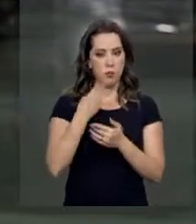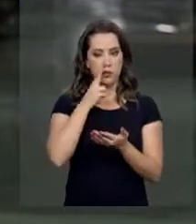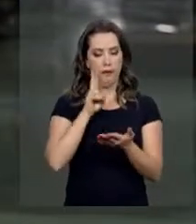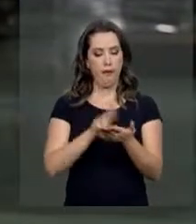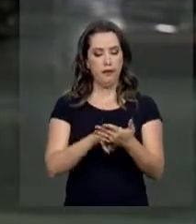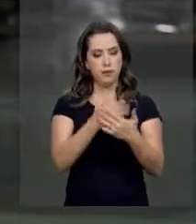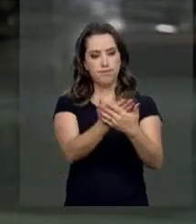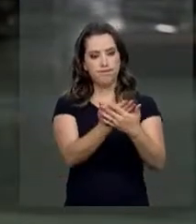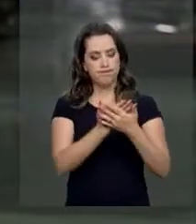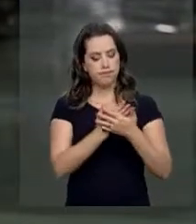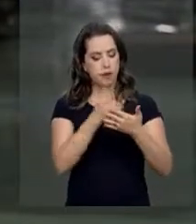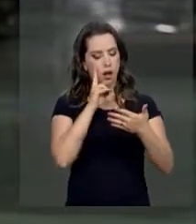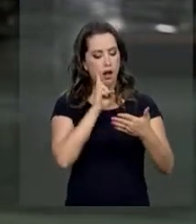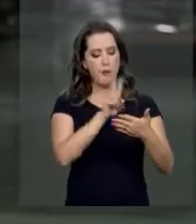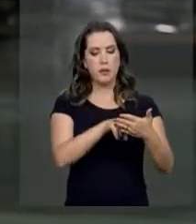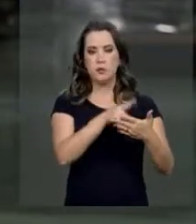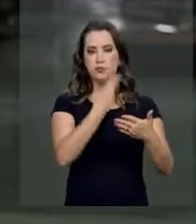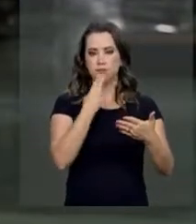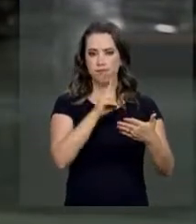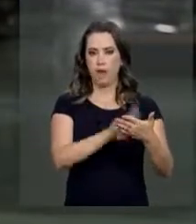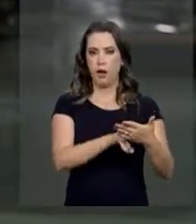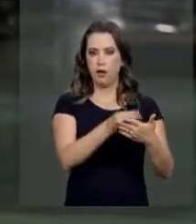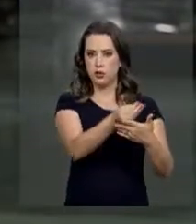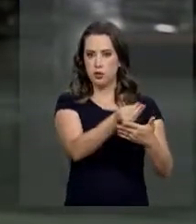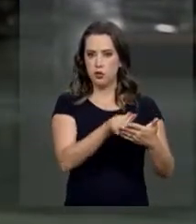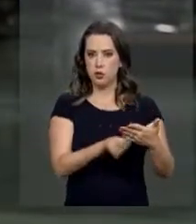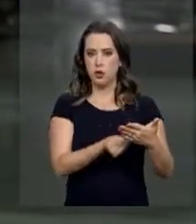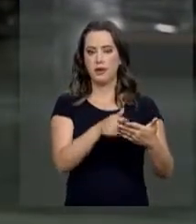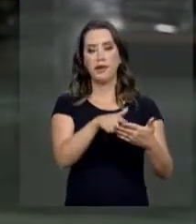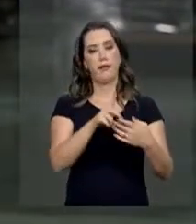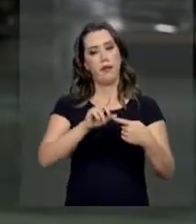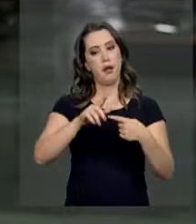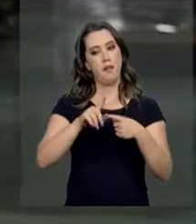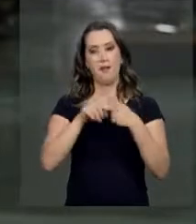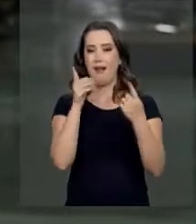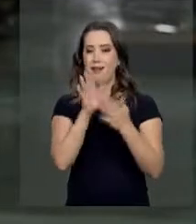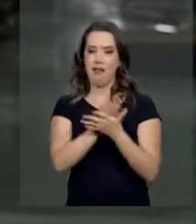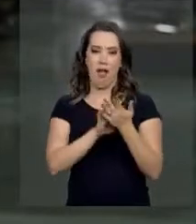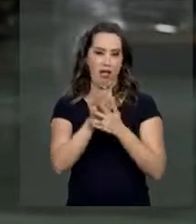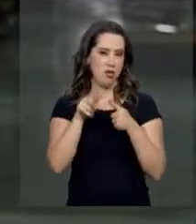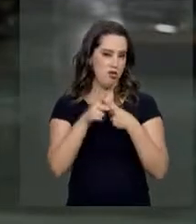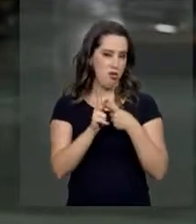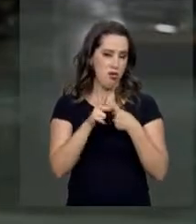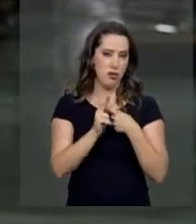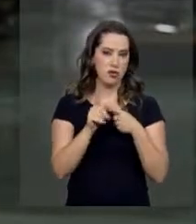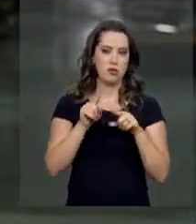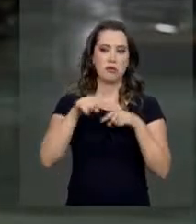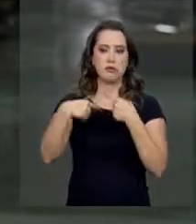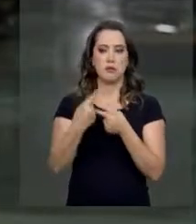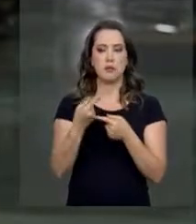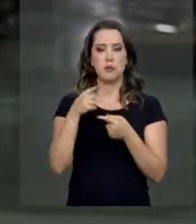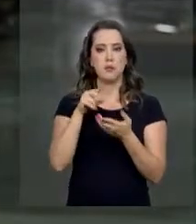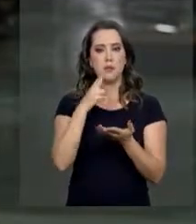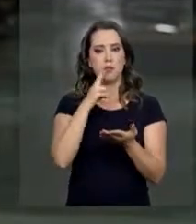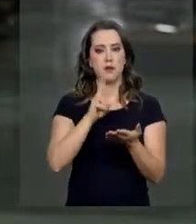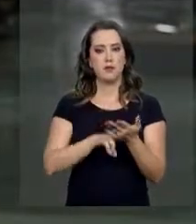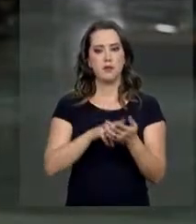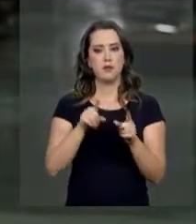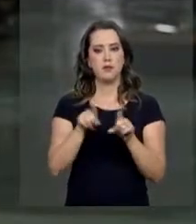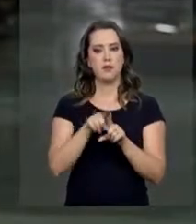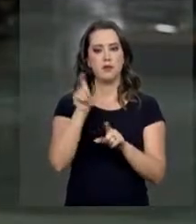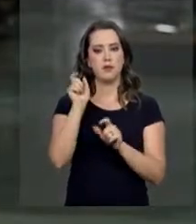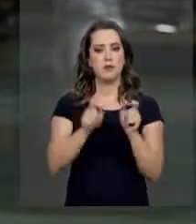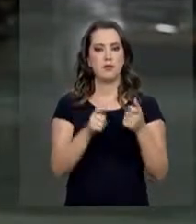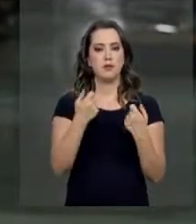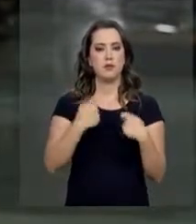notificação, quem tiver aí essas pendências e não fizer essa correção a tempo, após receber essa notificação,